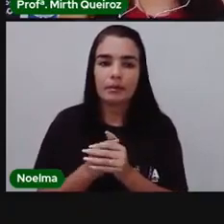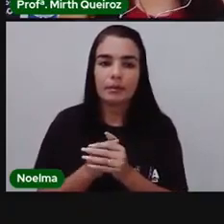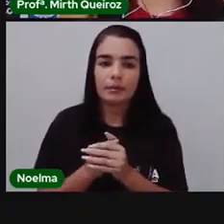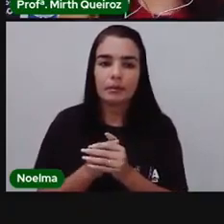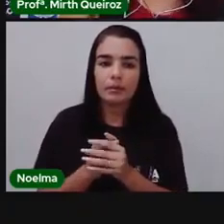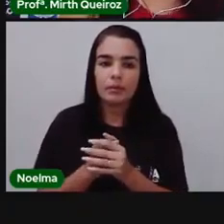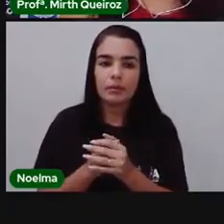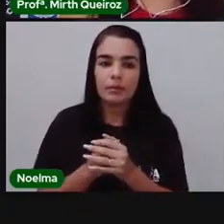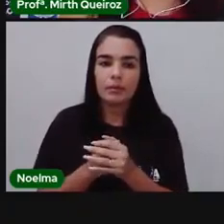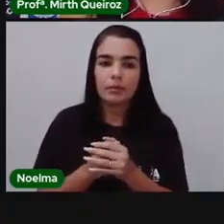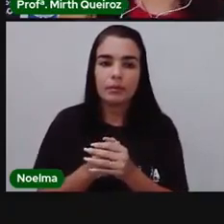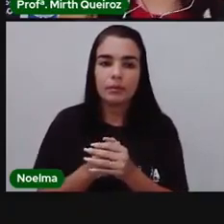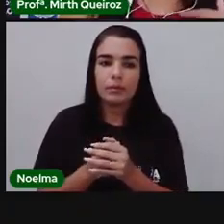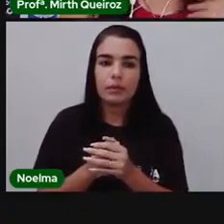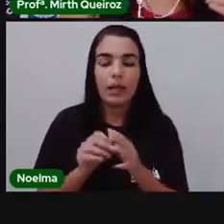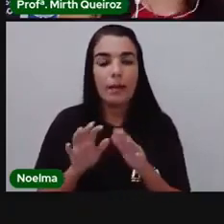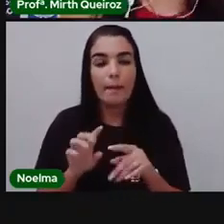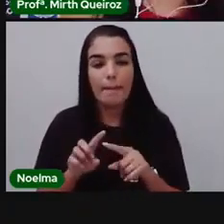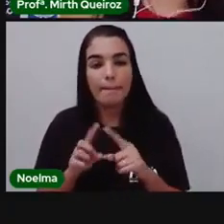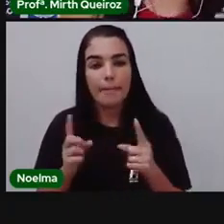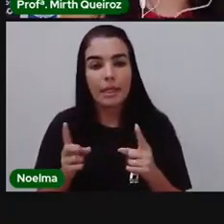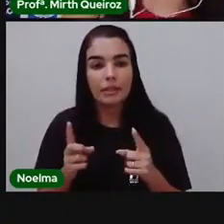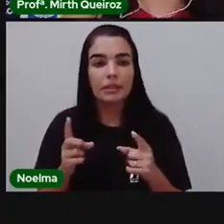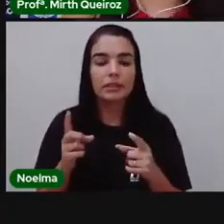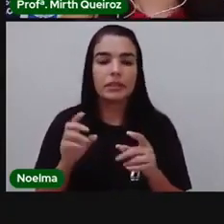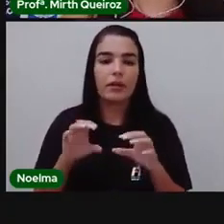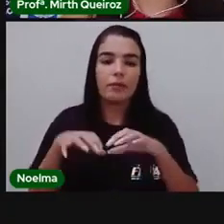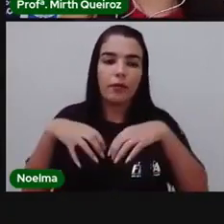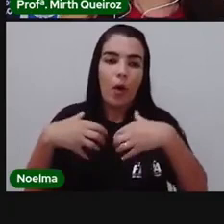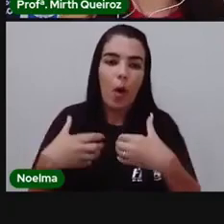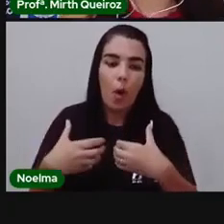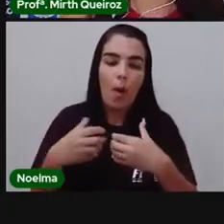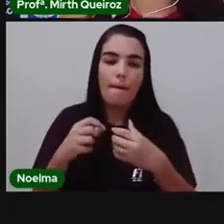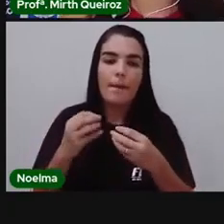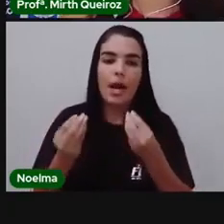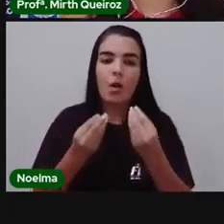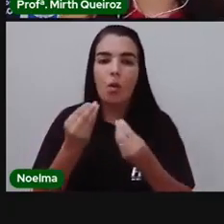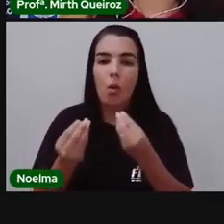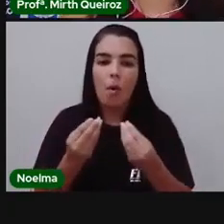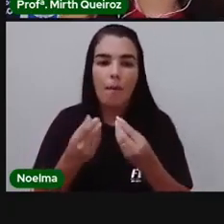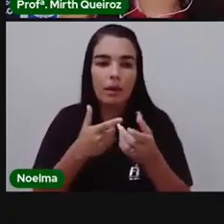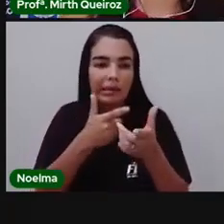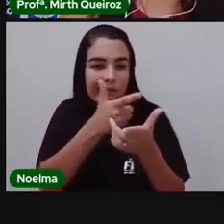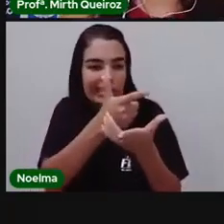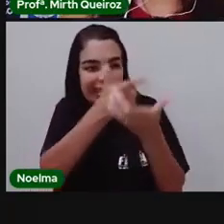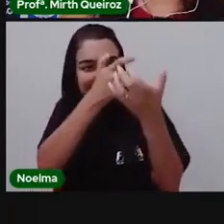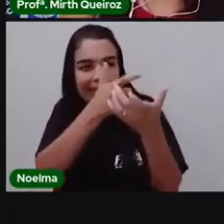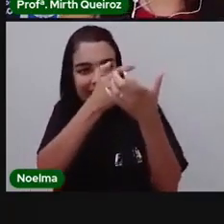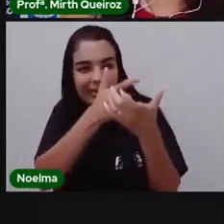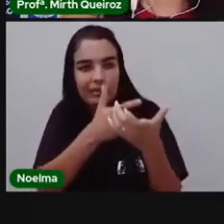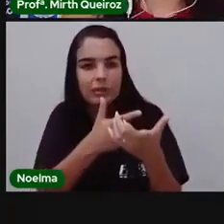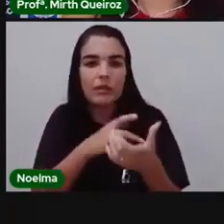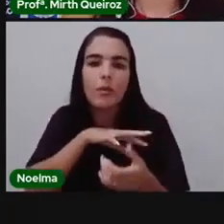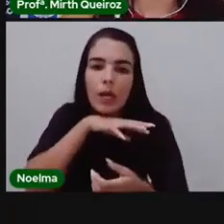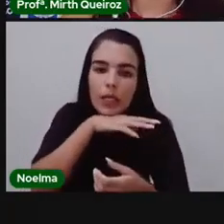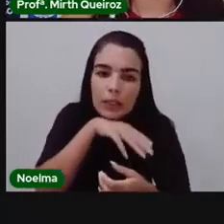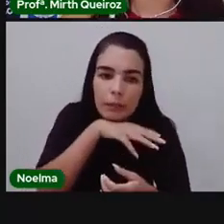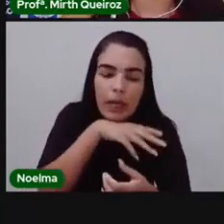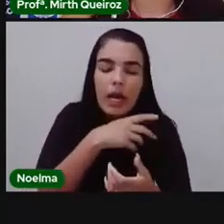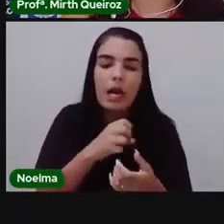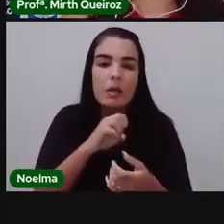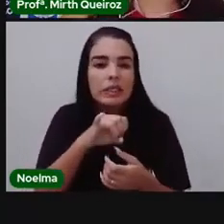da forma como, por exemplo, tem de caçadas, ou mudança de habitat, né? O habitat ficou